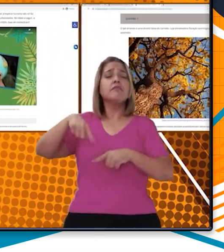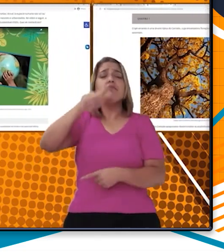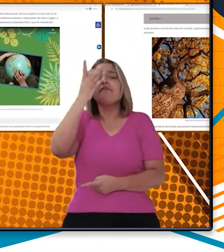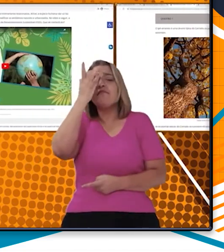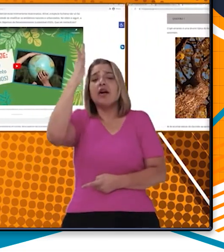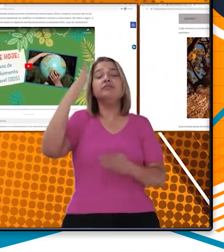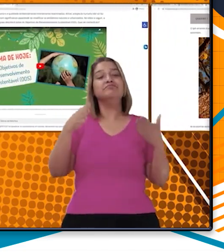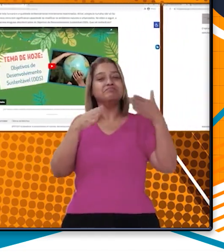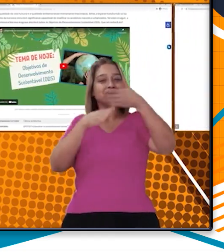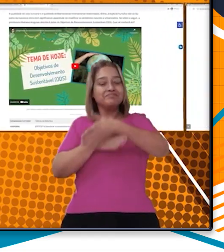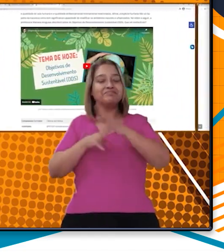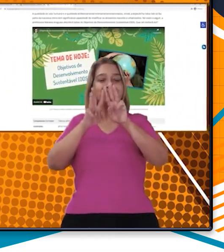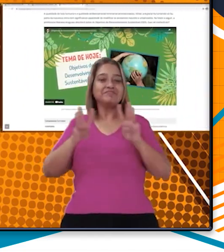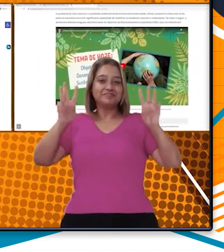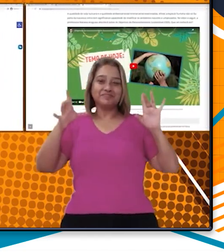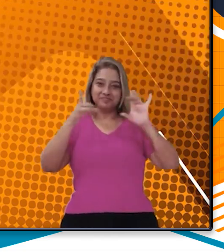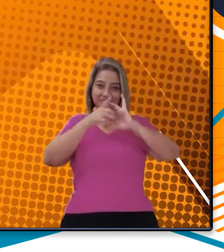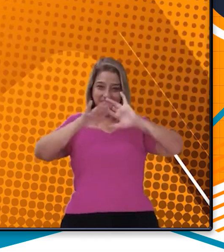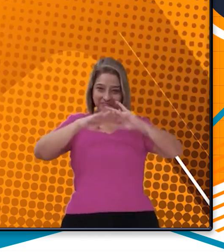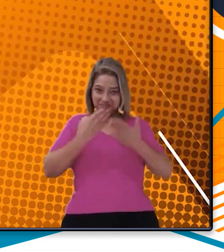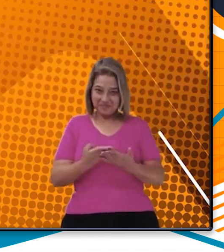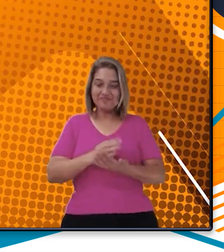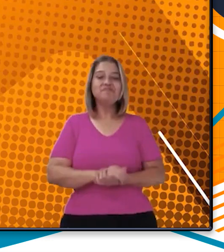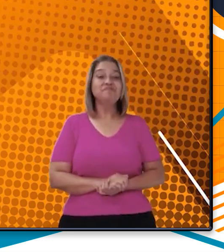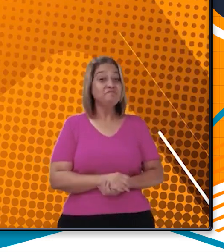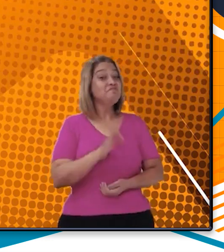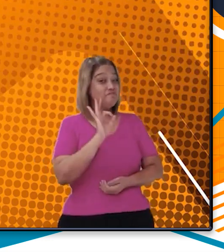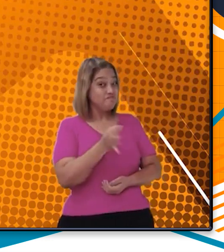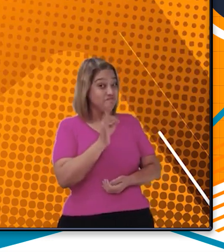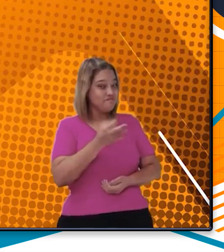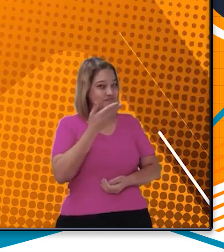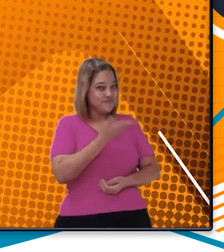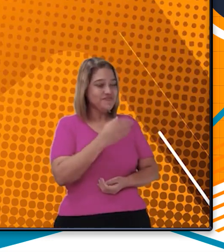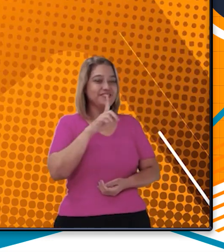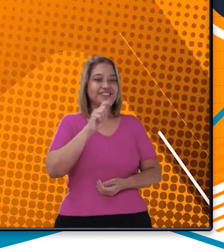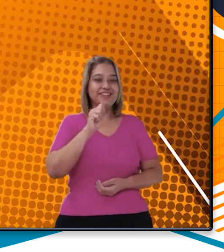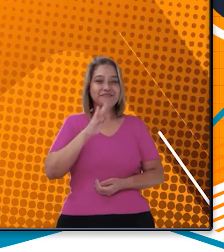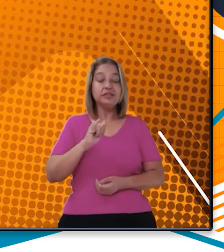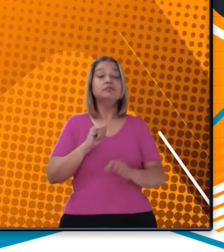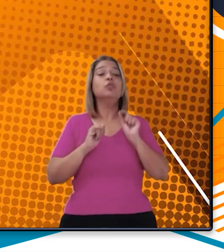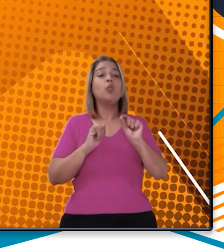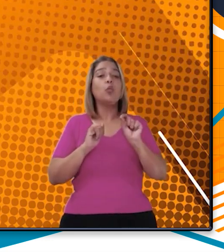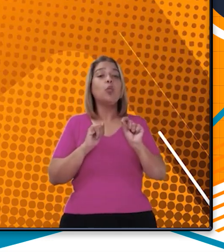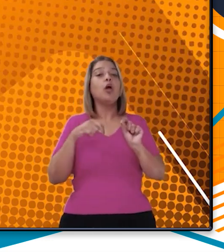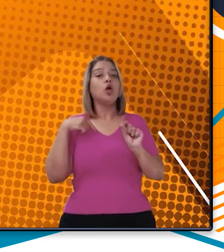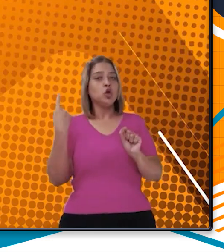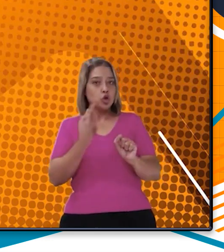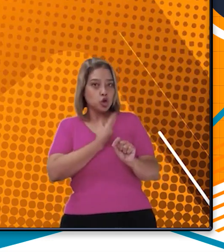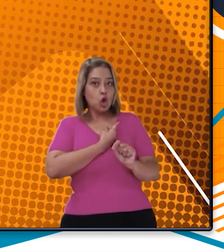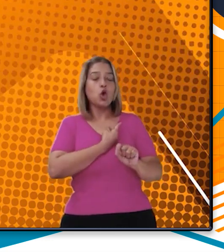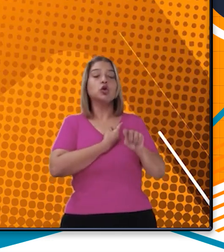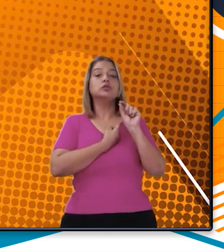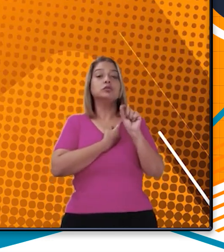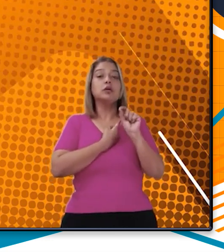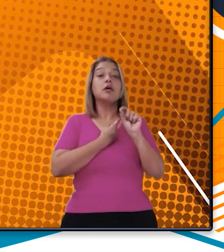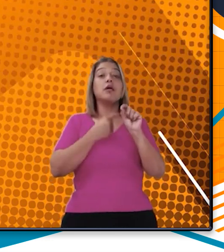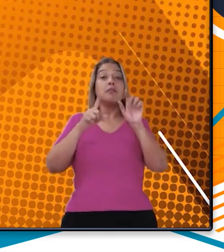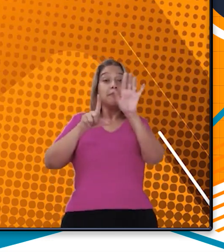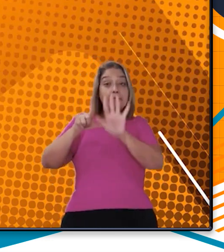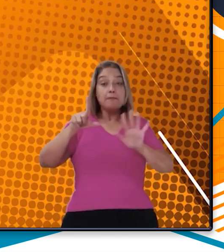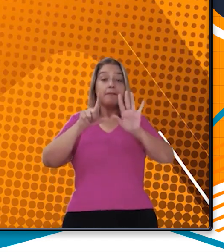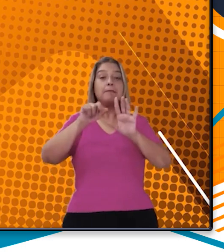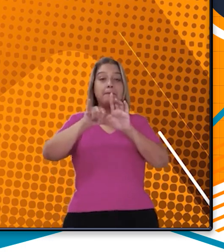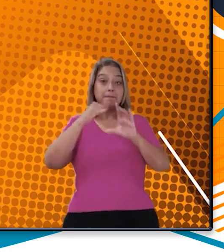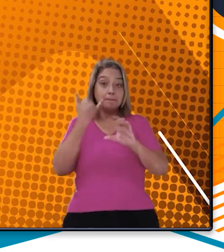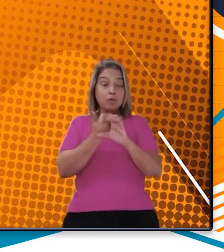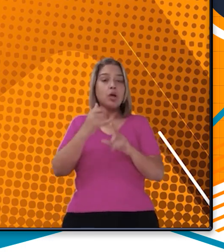em nosso Portal Conexão Escola. Exatamente, professora Gabi. Ó, o nosso portal possui mais de 1